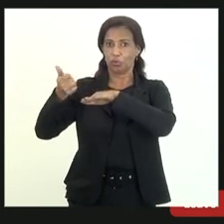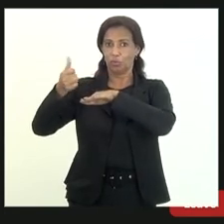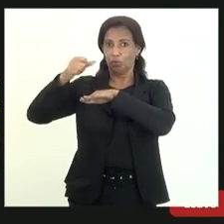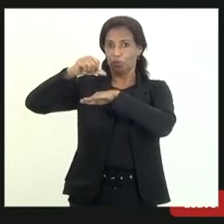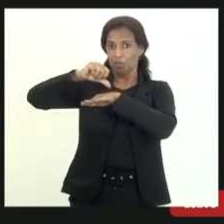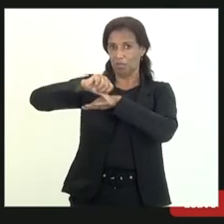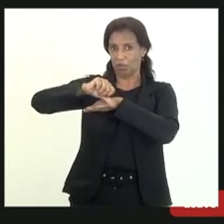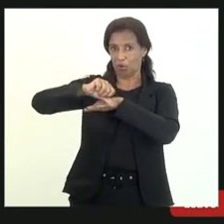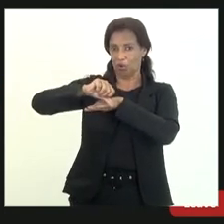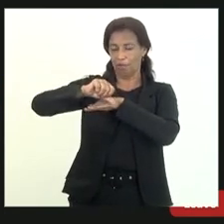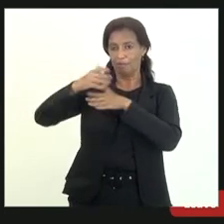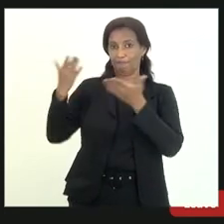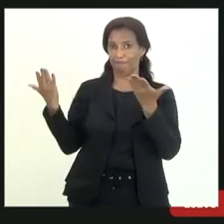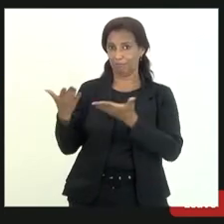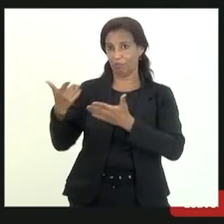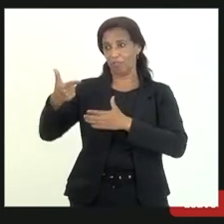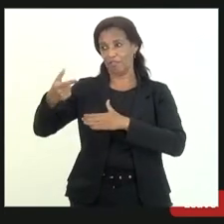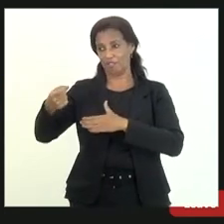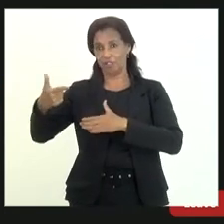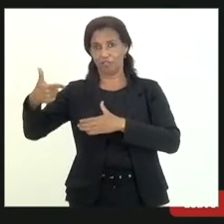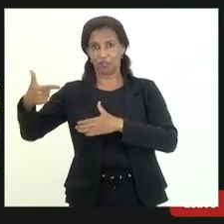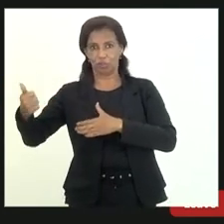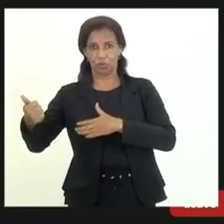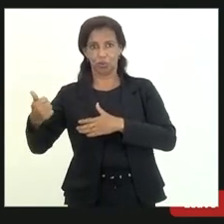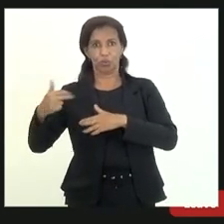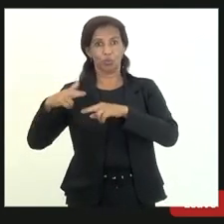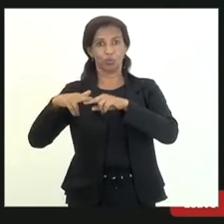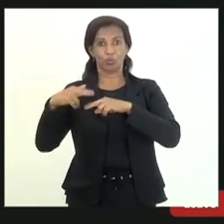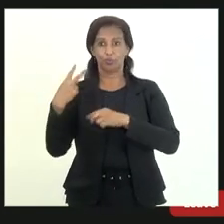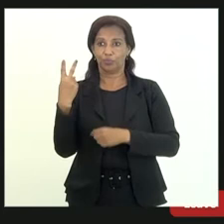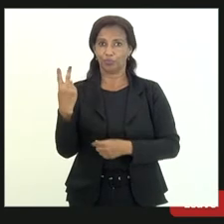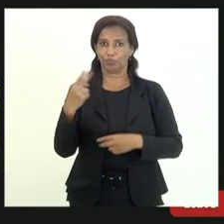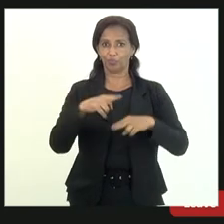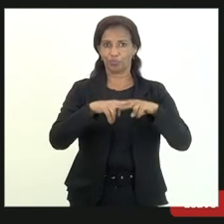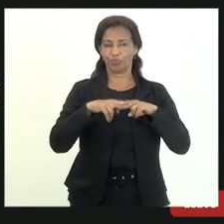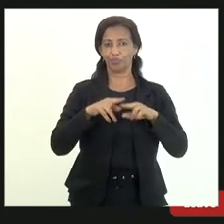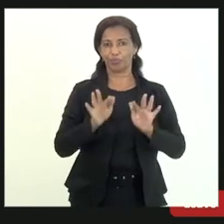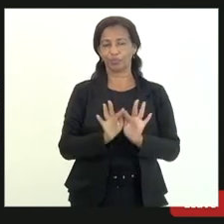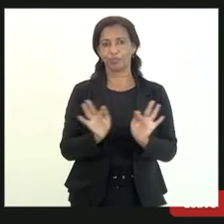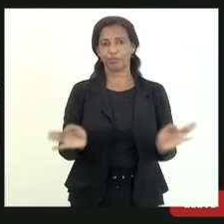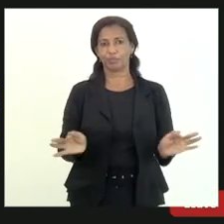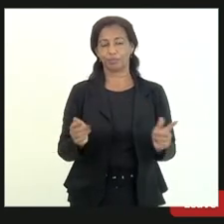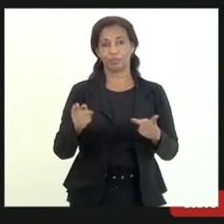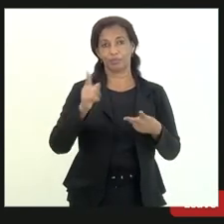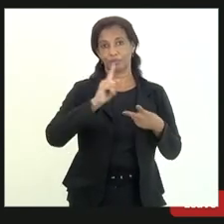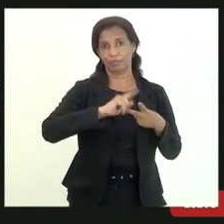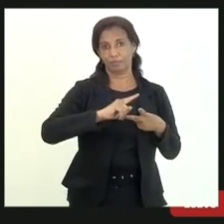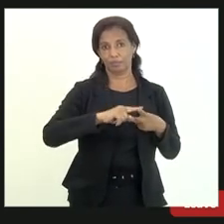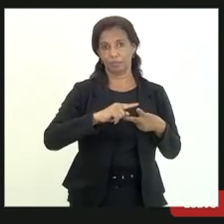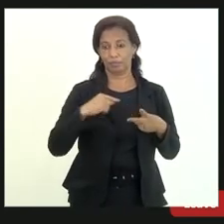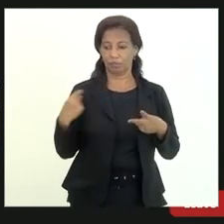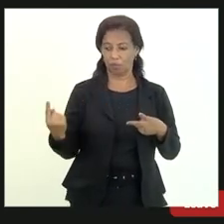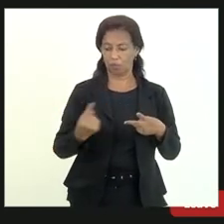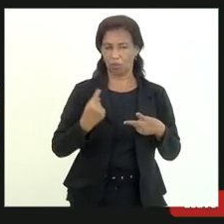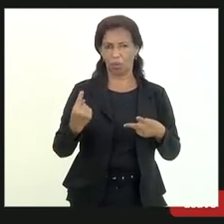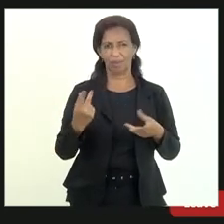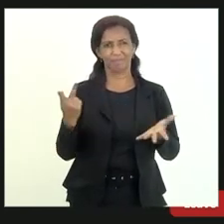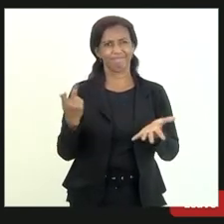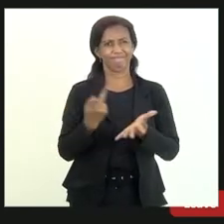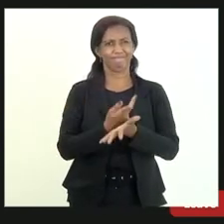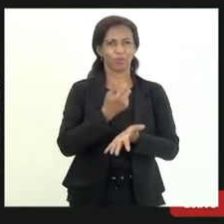em 2021 por duas razões simples a primeira nós ainda sofremos